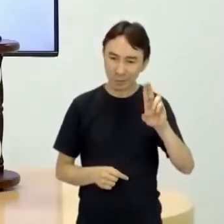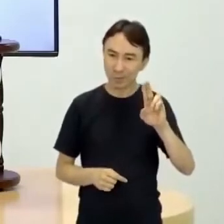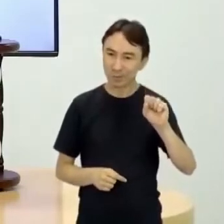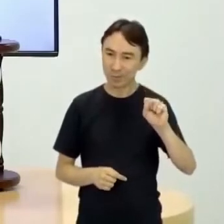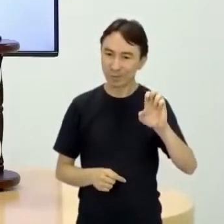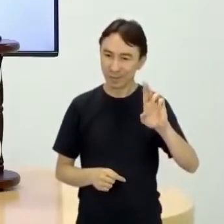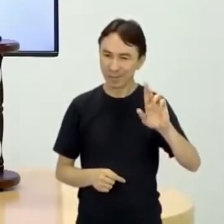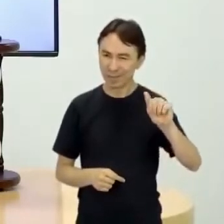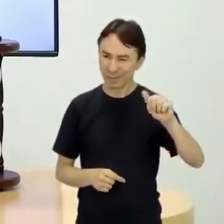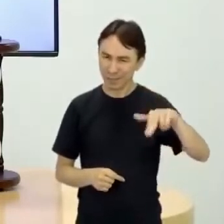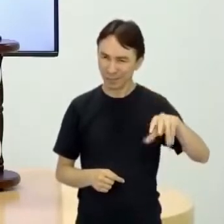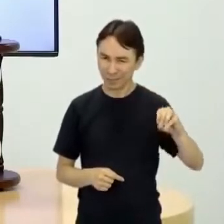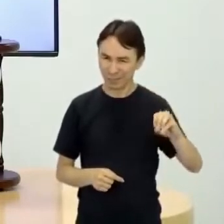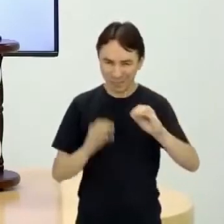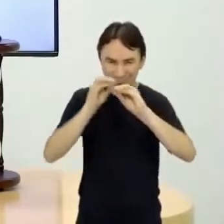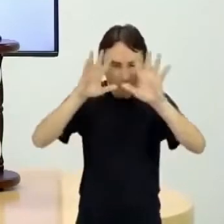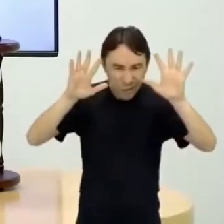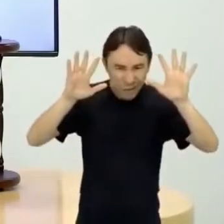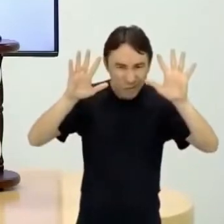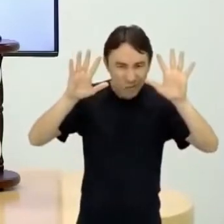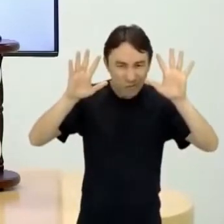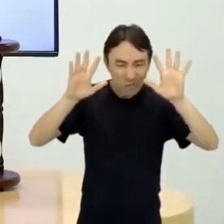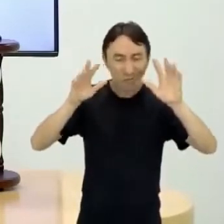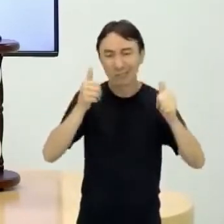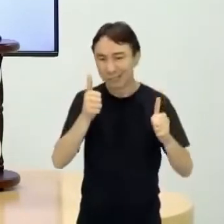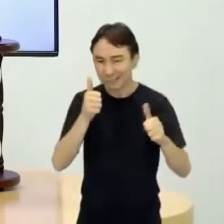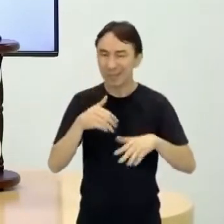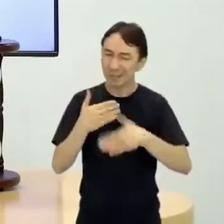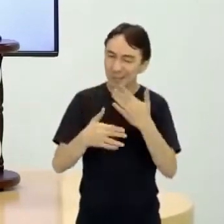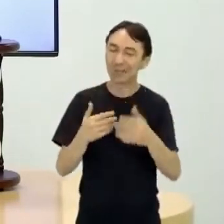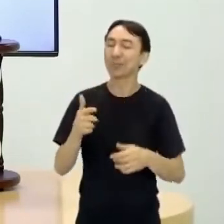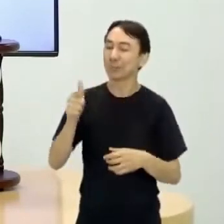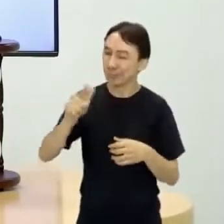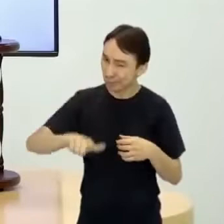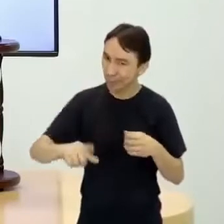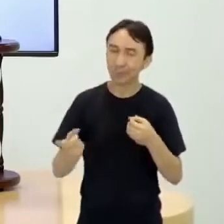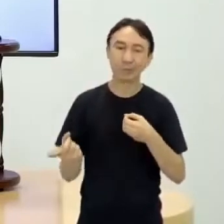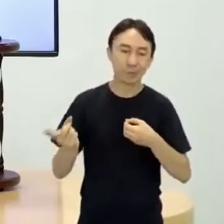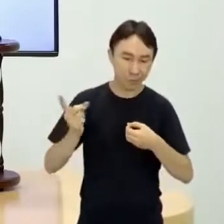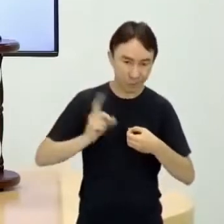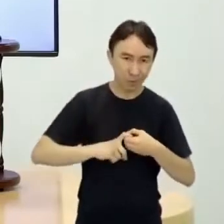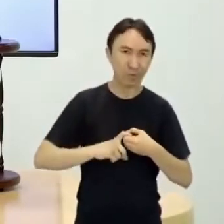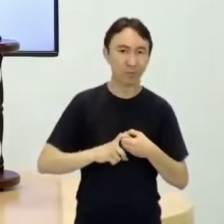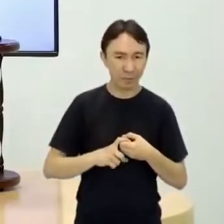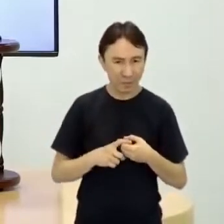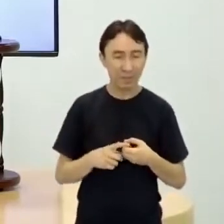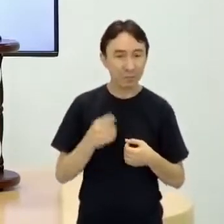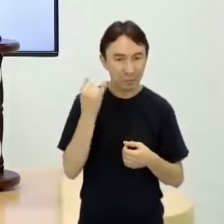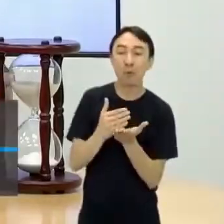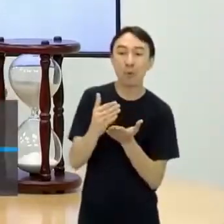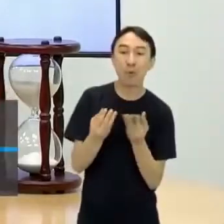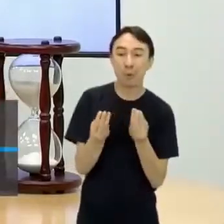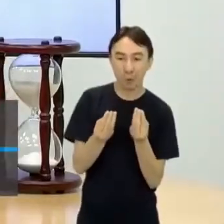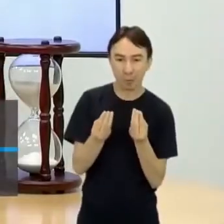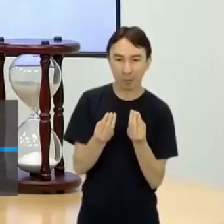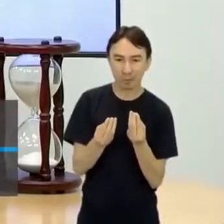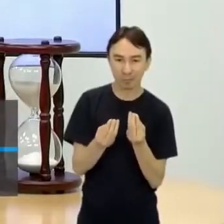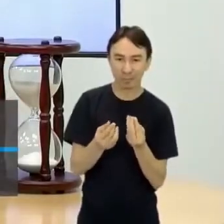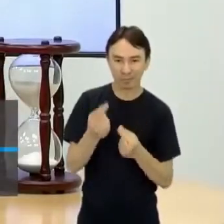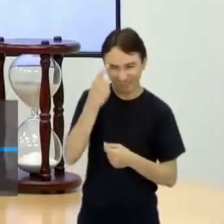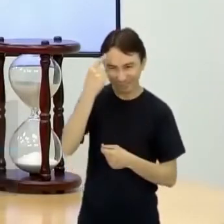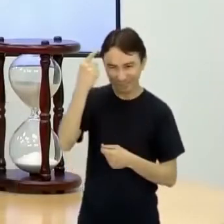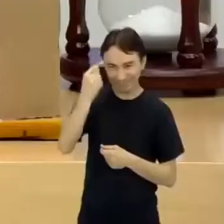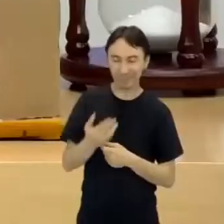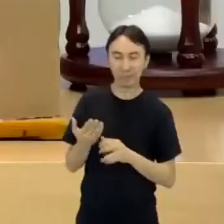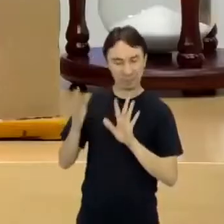claro. Se não ficou claro, a PRO sempre volta, eu sempre volto neste assunto. A gente sempre fala um pouco disso porque é muito importante. Sabe o feudo?